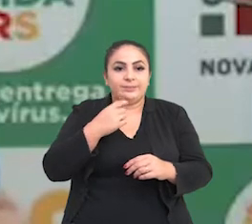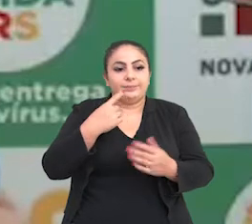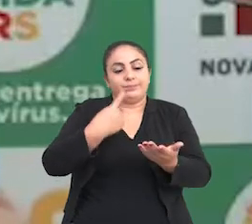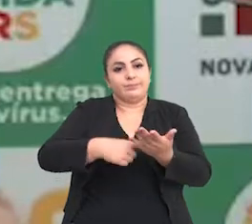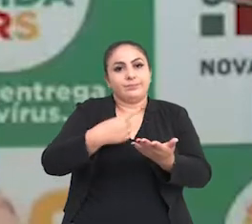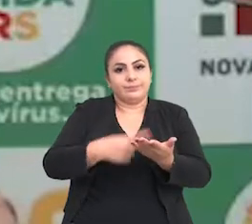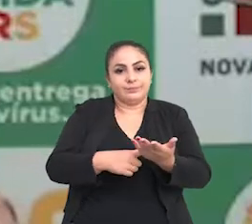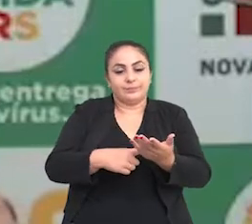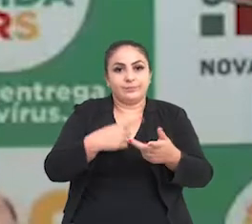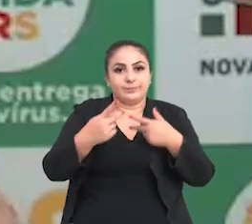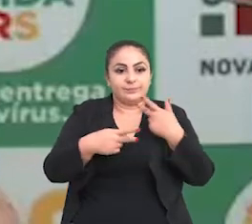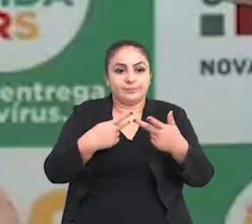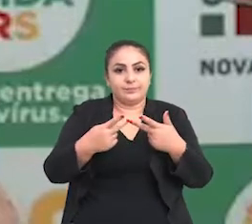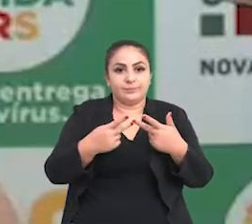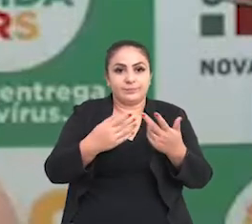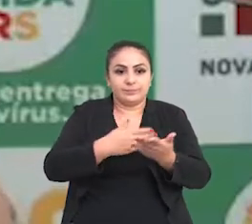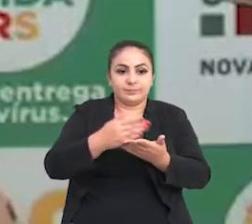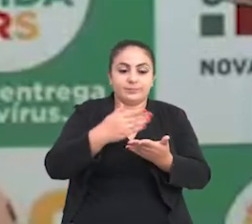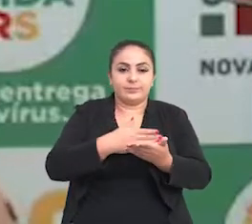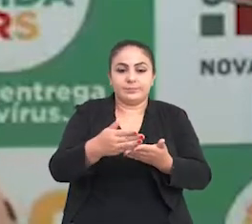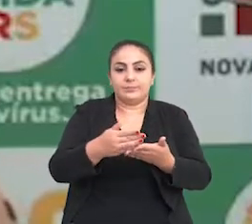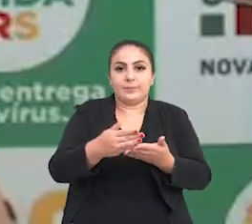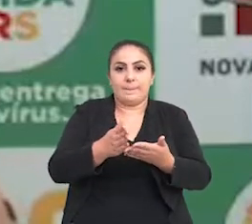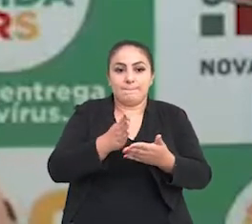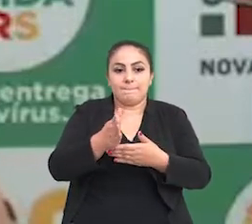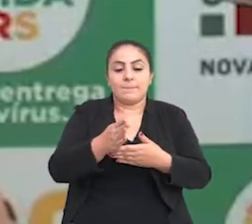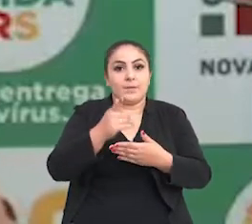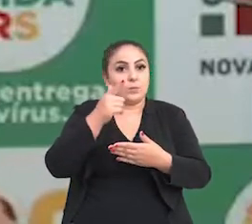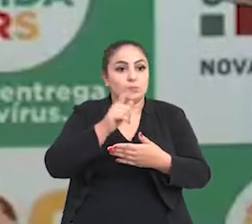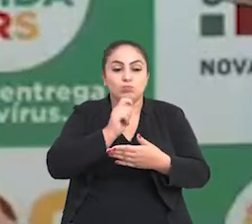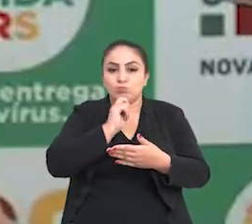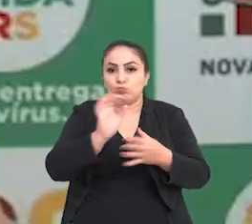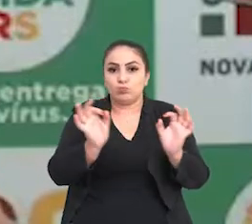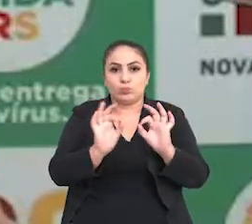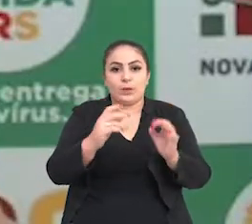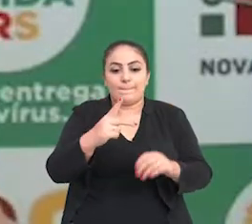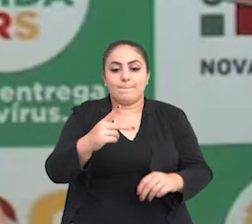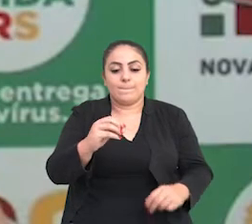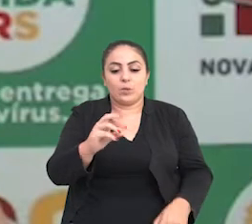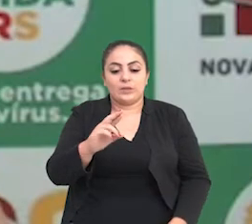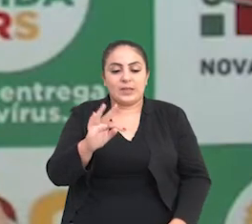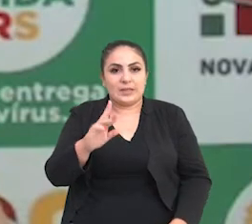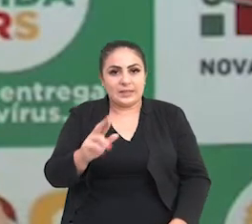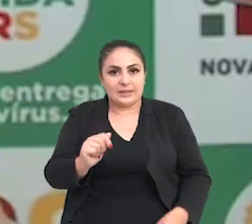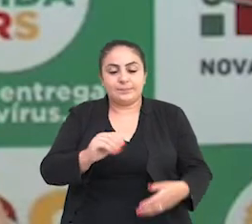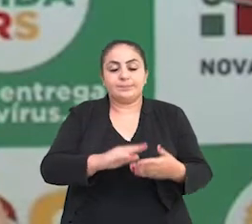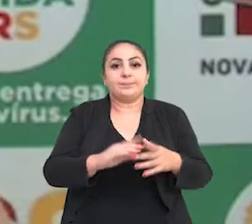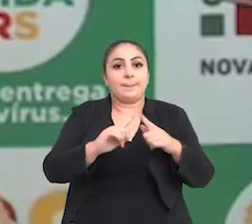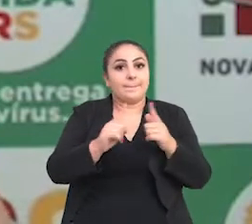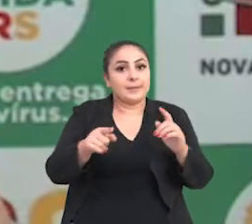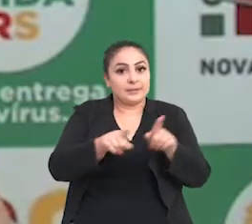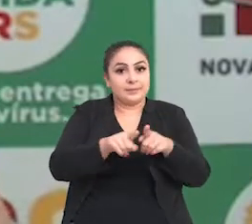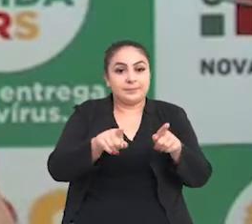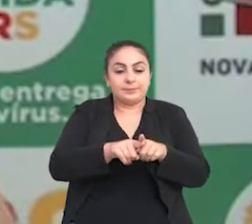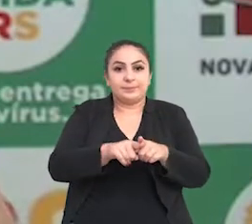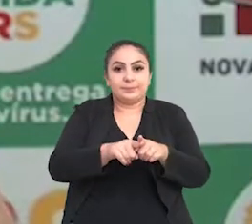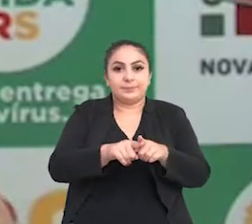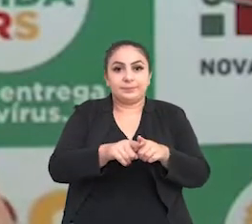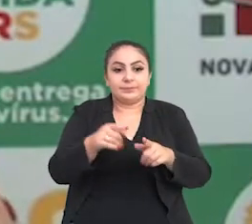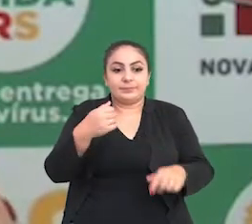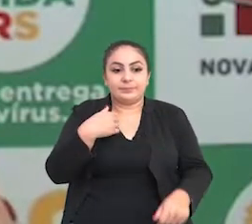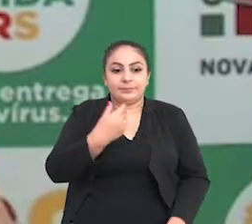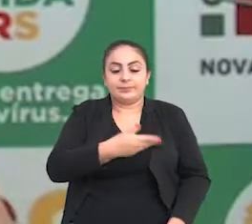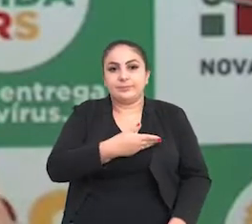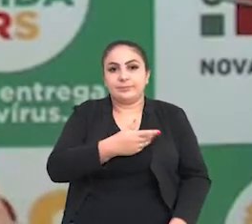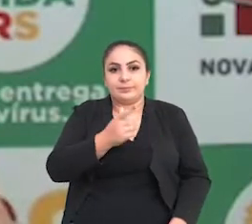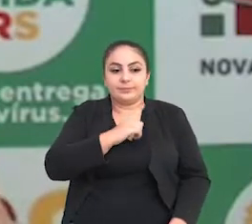sexta-feira se comprometeu que sairia a portaria, que ainda não saiu. De outro lado, também,